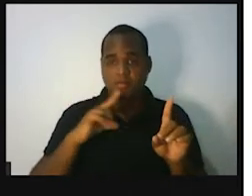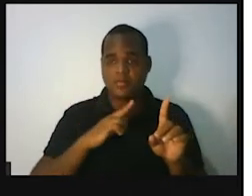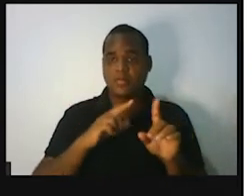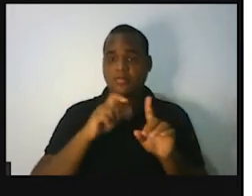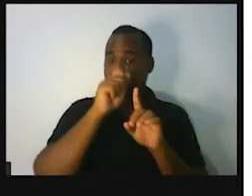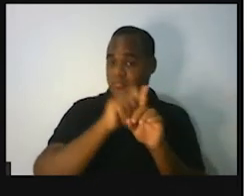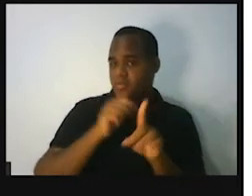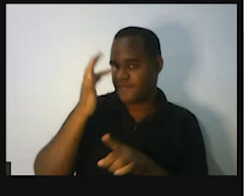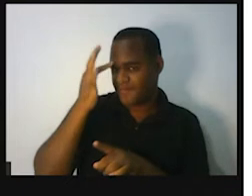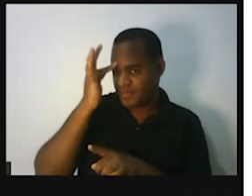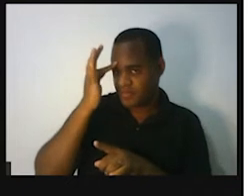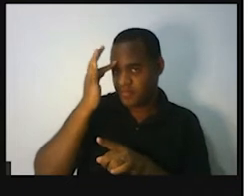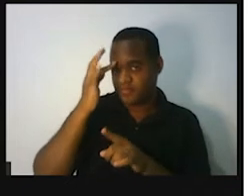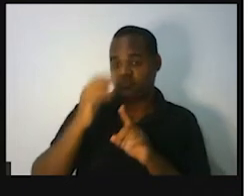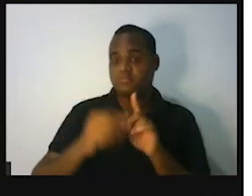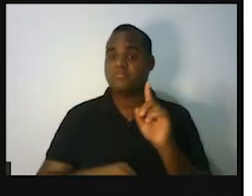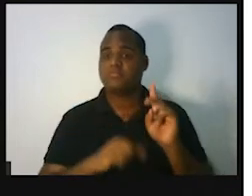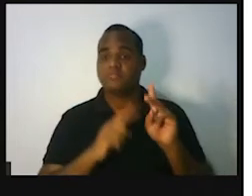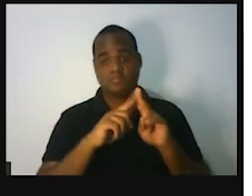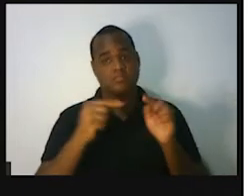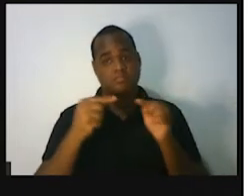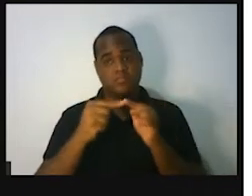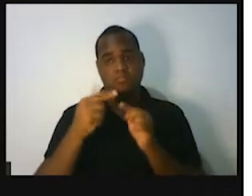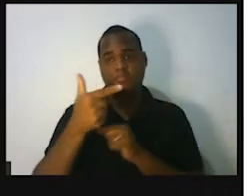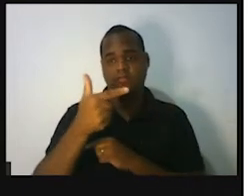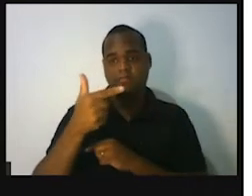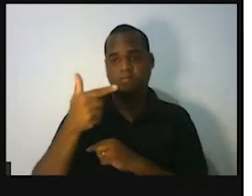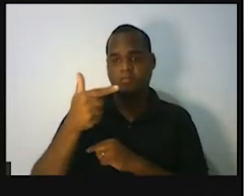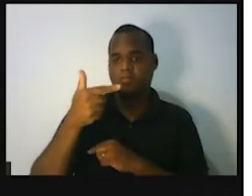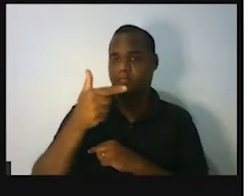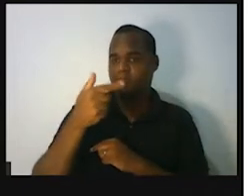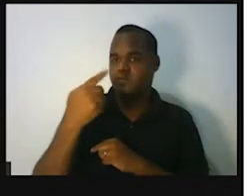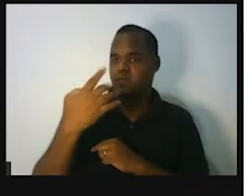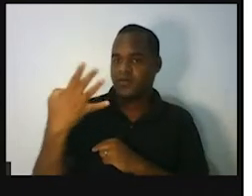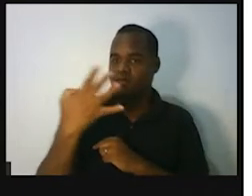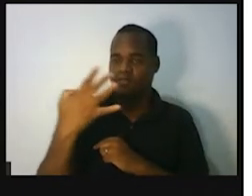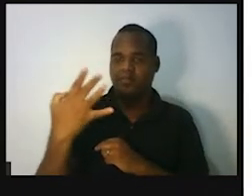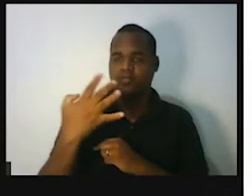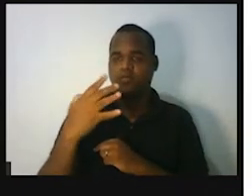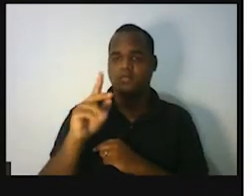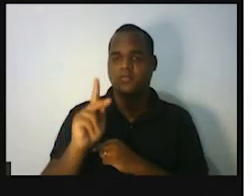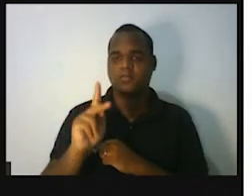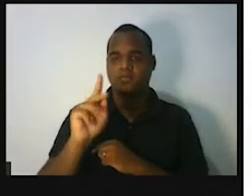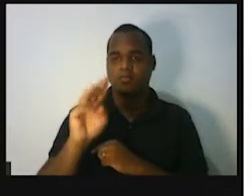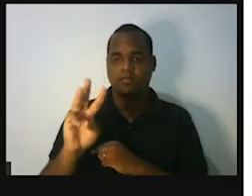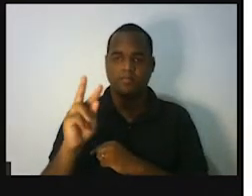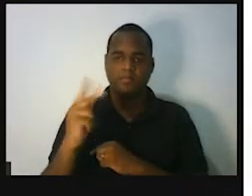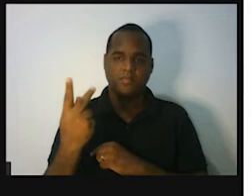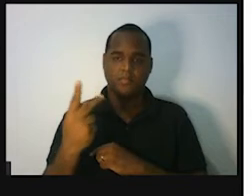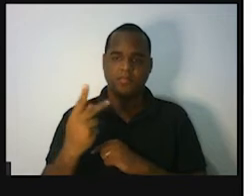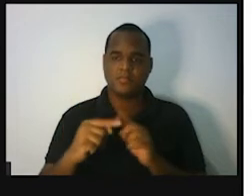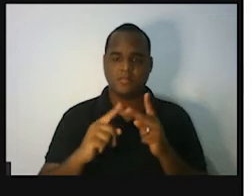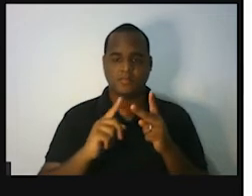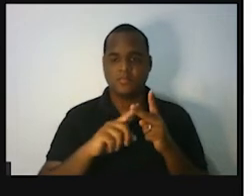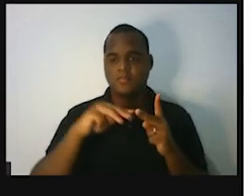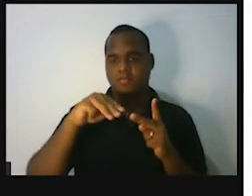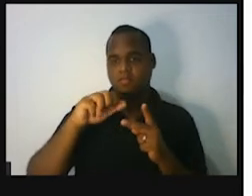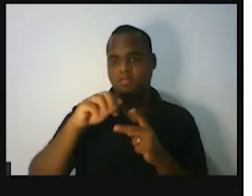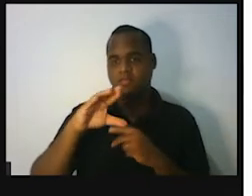fevereiro de 2019, que foi 244 kilowatt-hora, março de 2019,